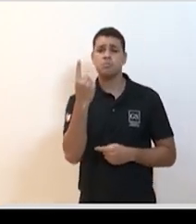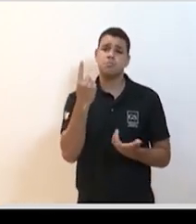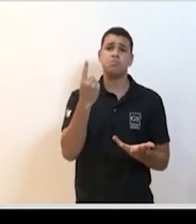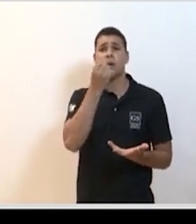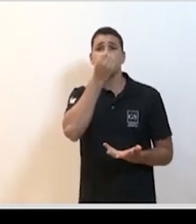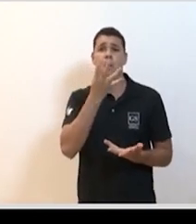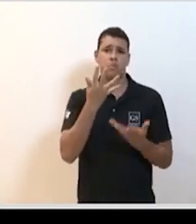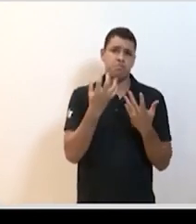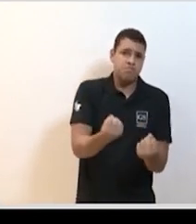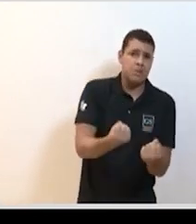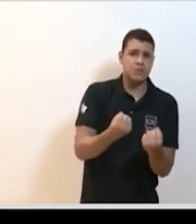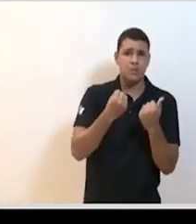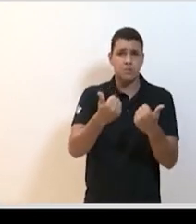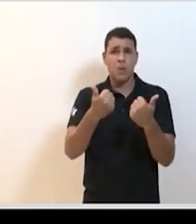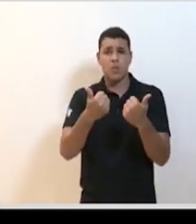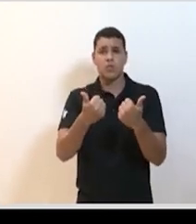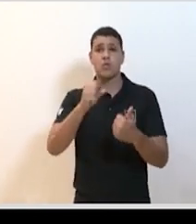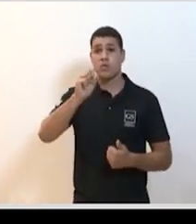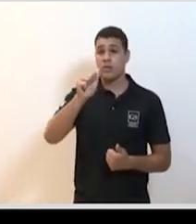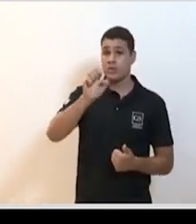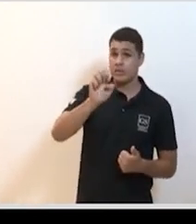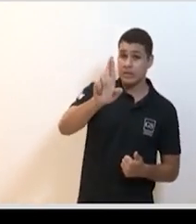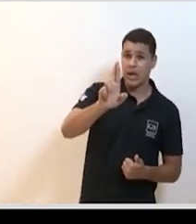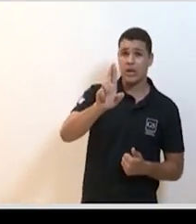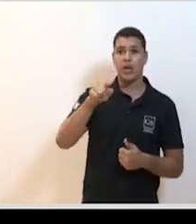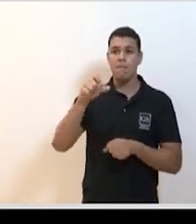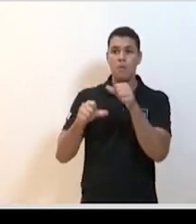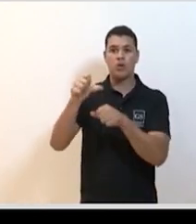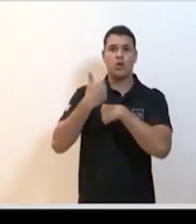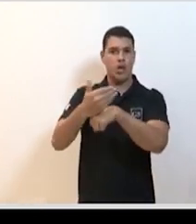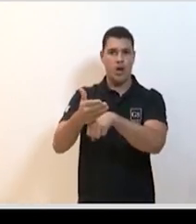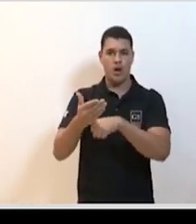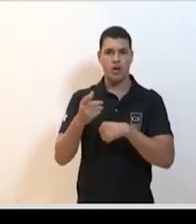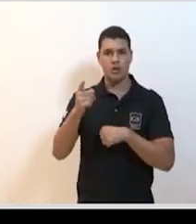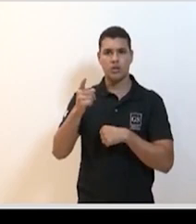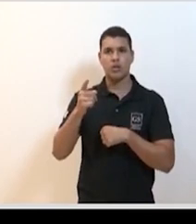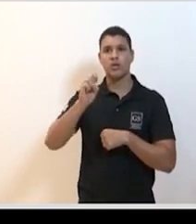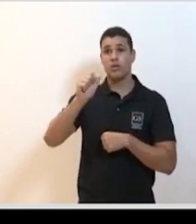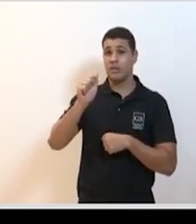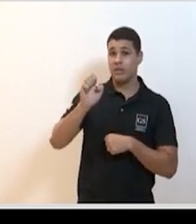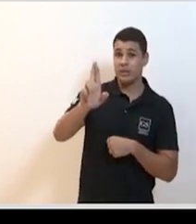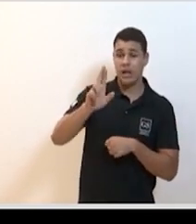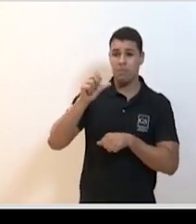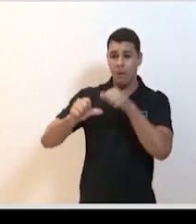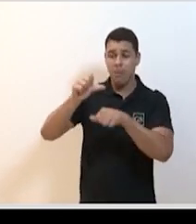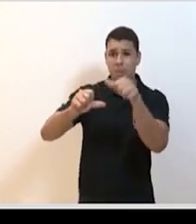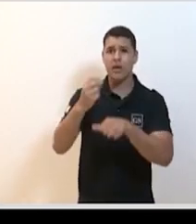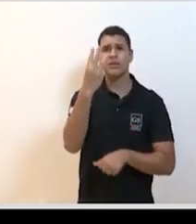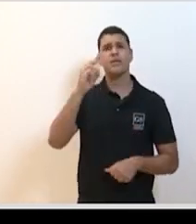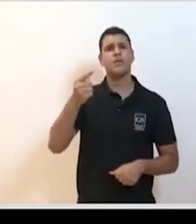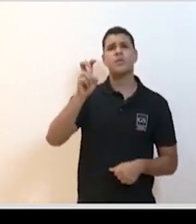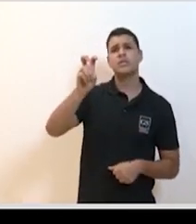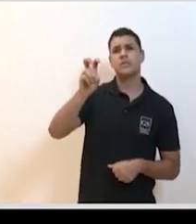aceitável. E o Sars-CoV, por enquanto, na verdade, muda toda hora essa letalidade do Sars-CoV. Está em torno de 3 a 5%.